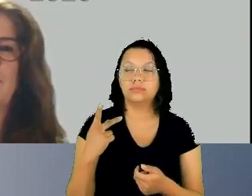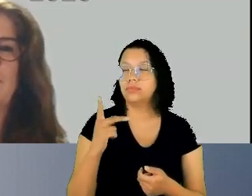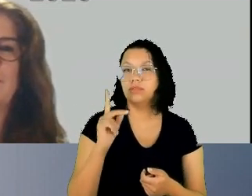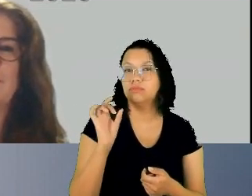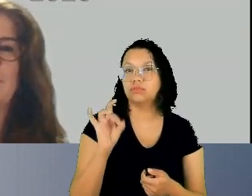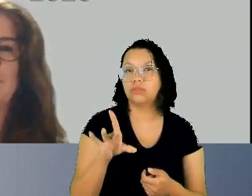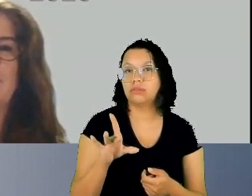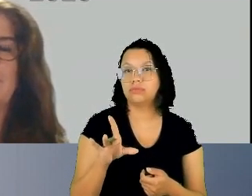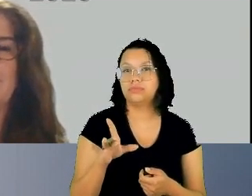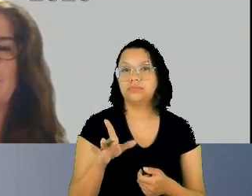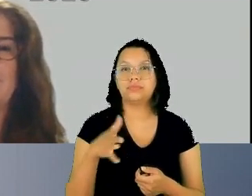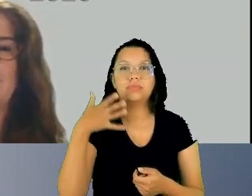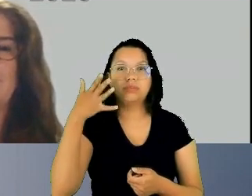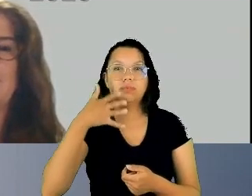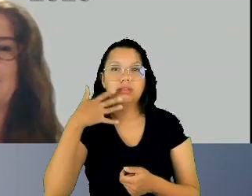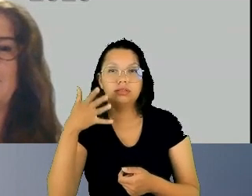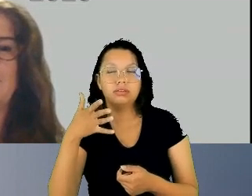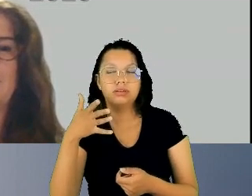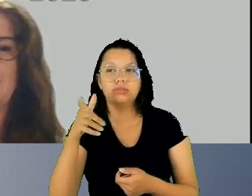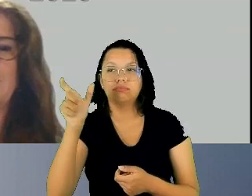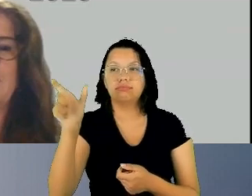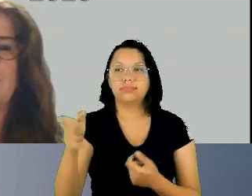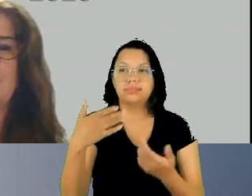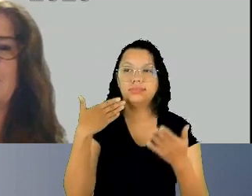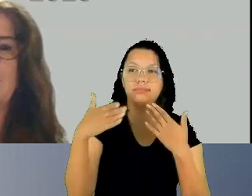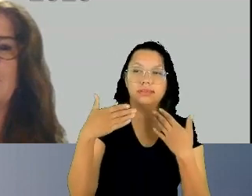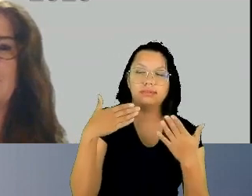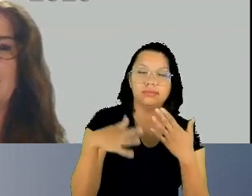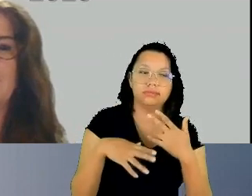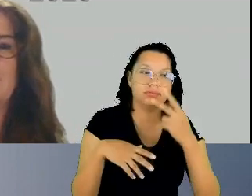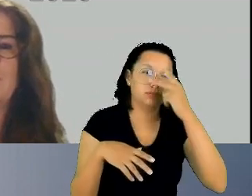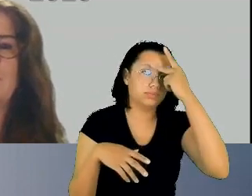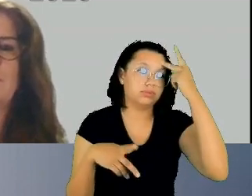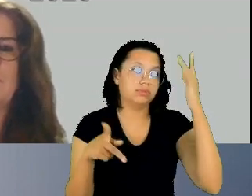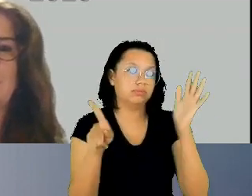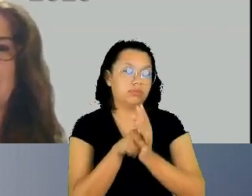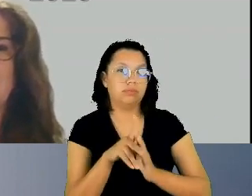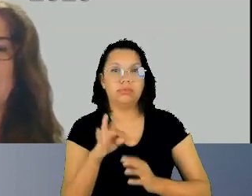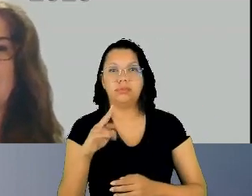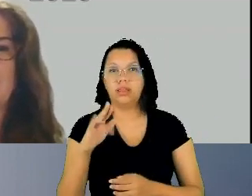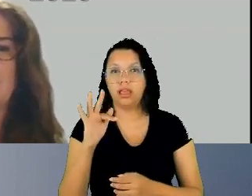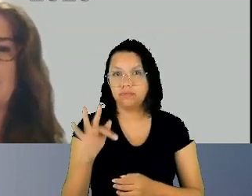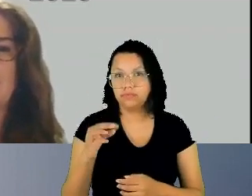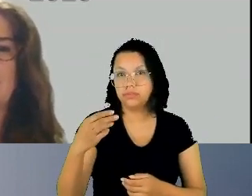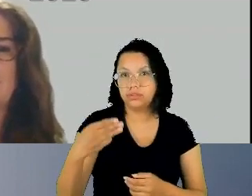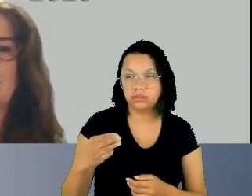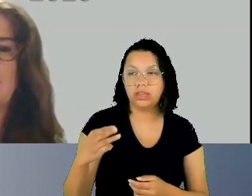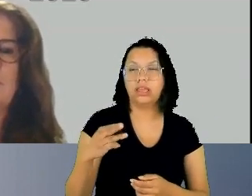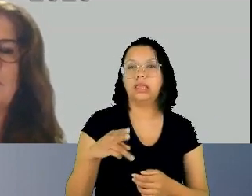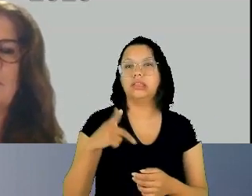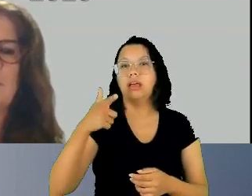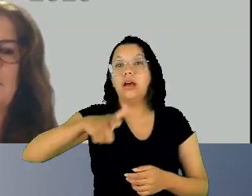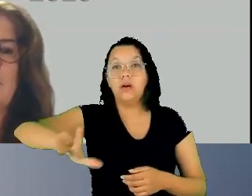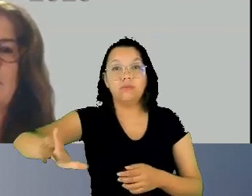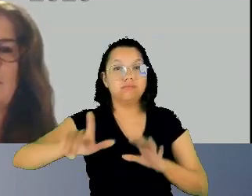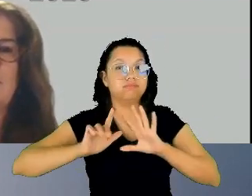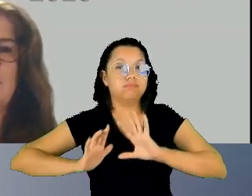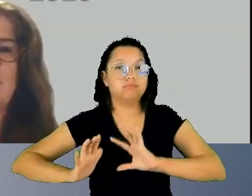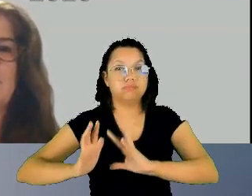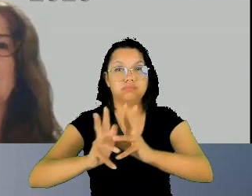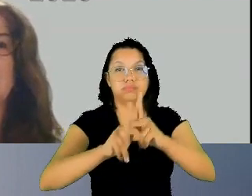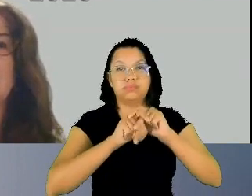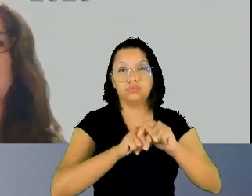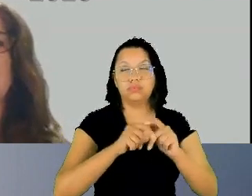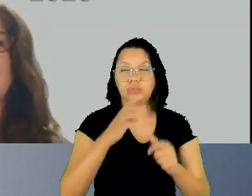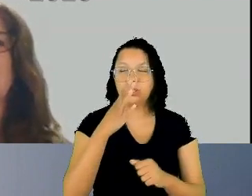as pessoas do TRF3 as pessoas outras todas que estão nos ouvindo advogados